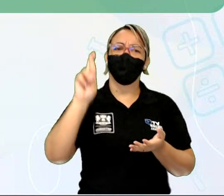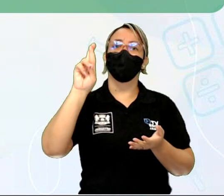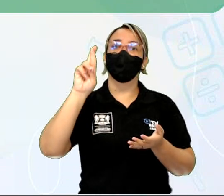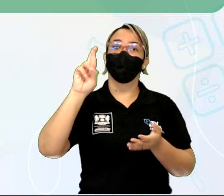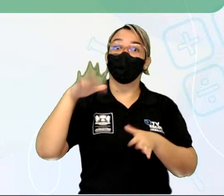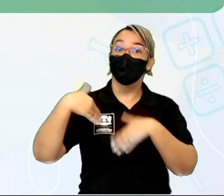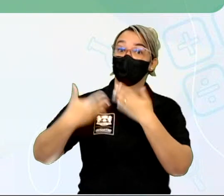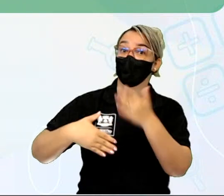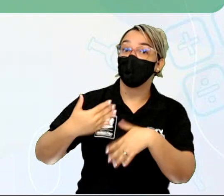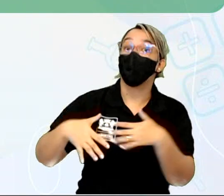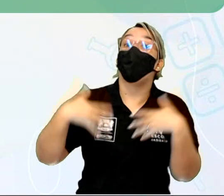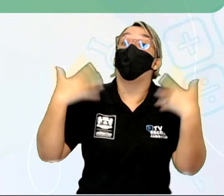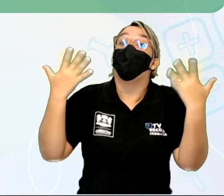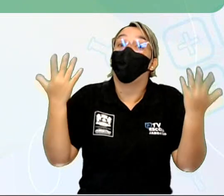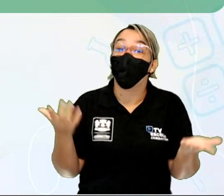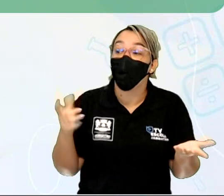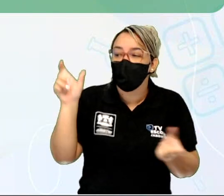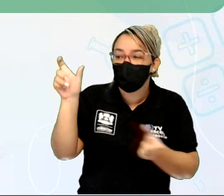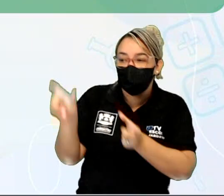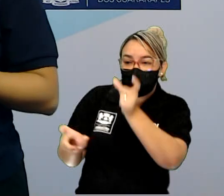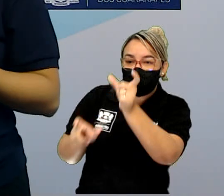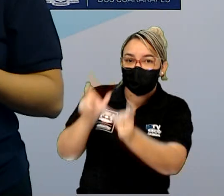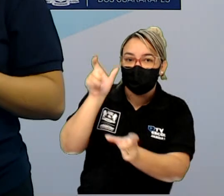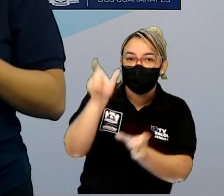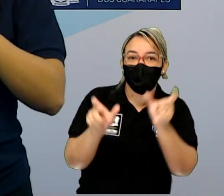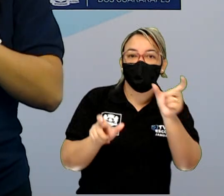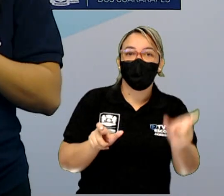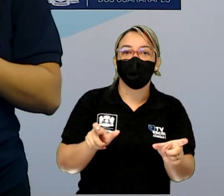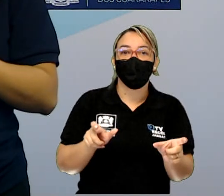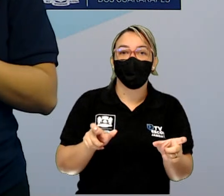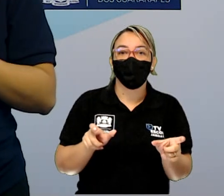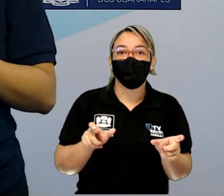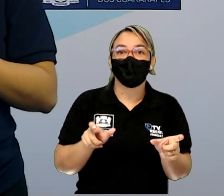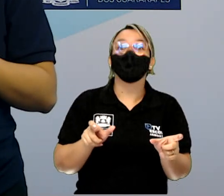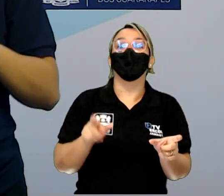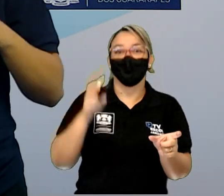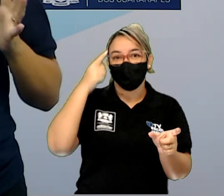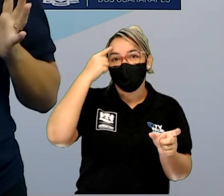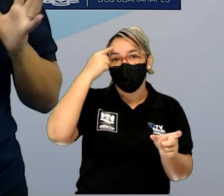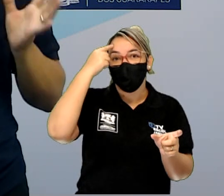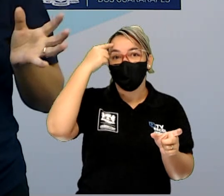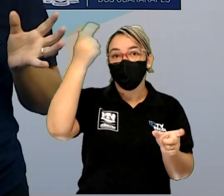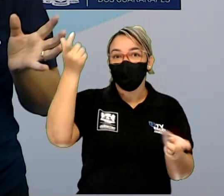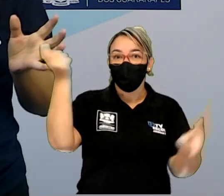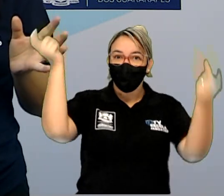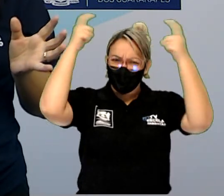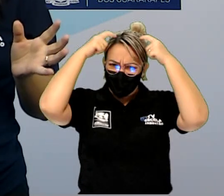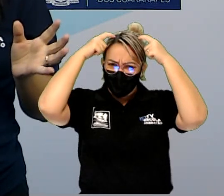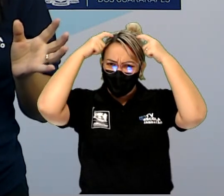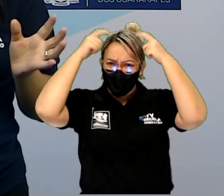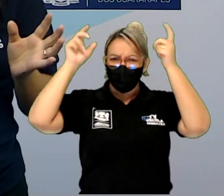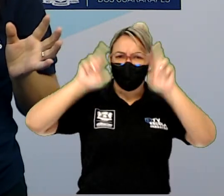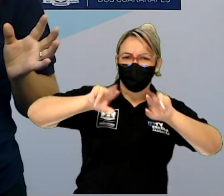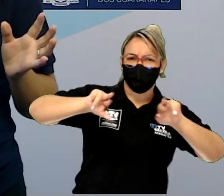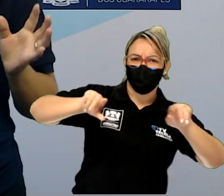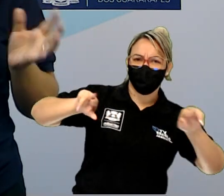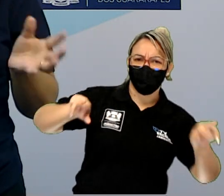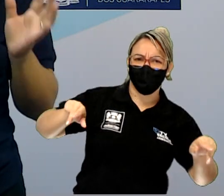Foi Perrault? Foi Perrault e os Grimm? Foi Henderson? O Walt Disney também fez um filme